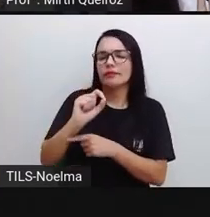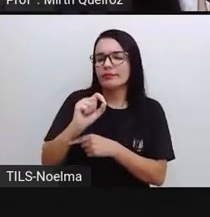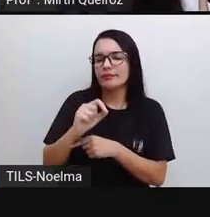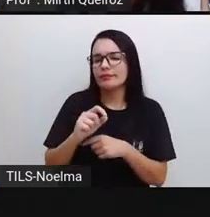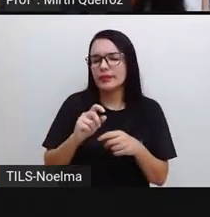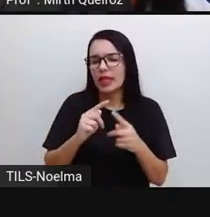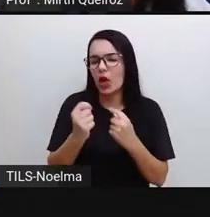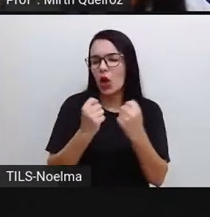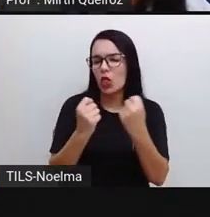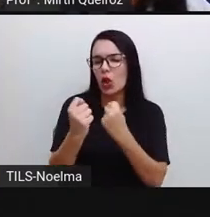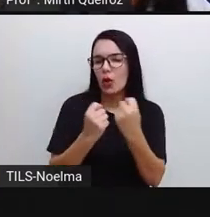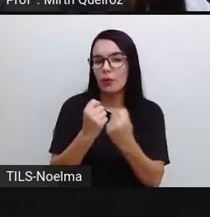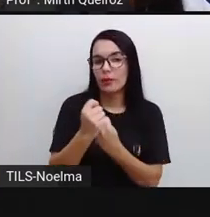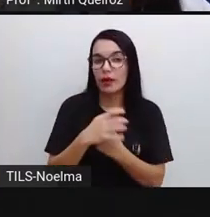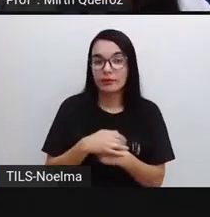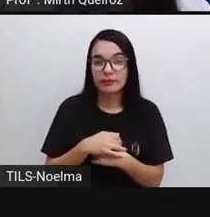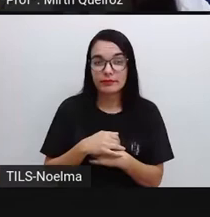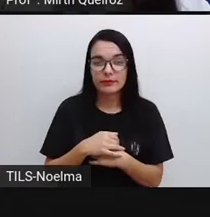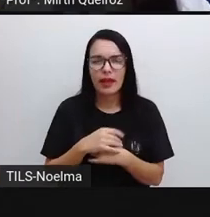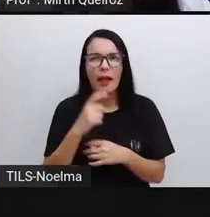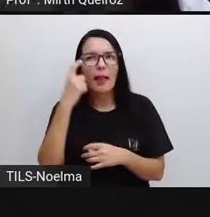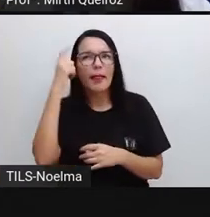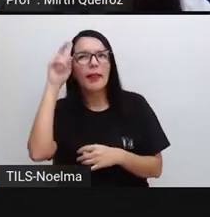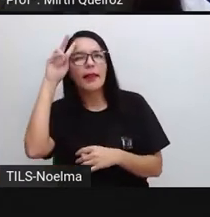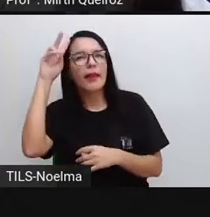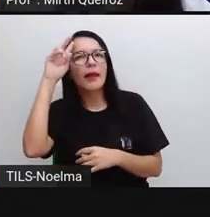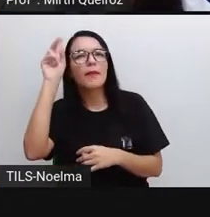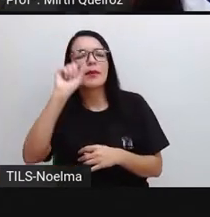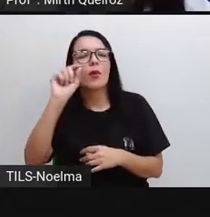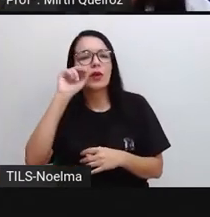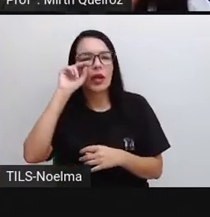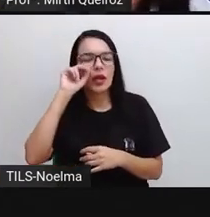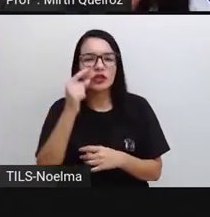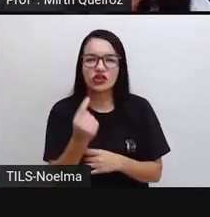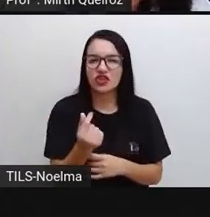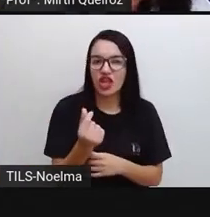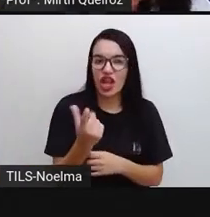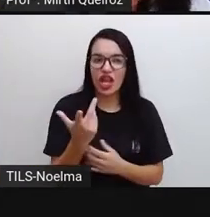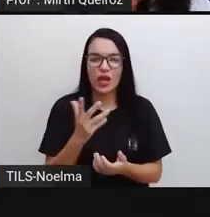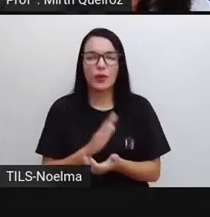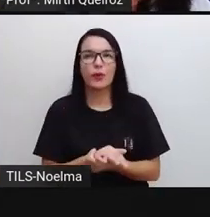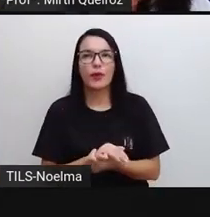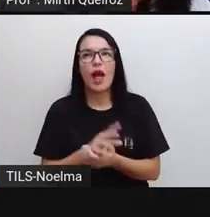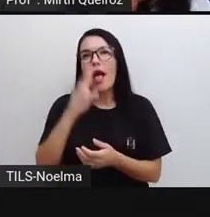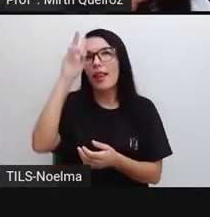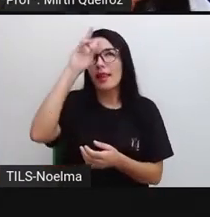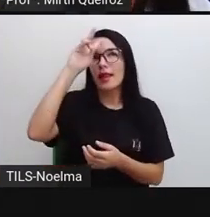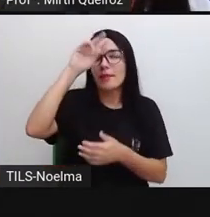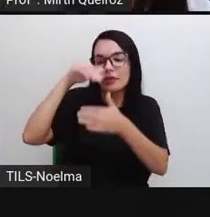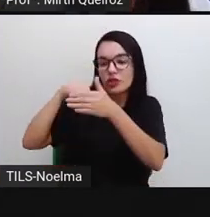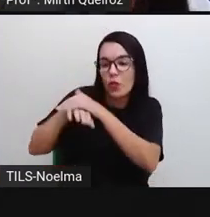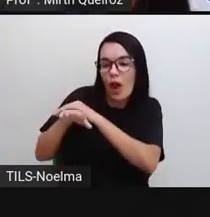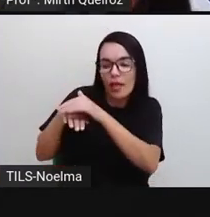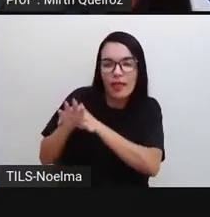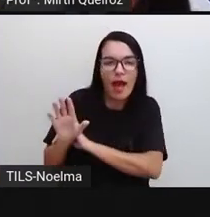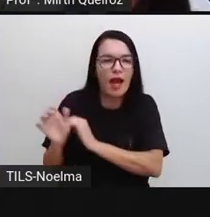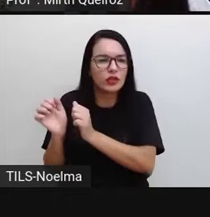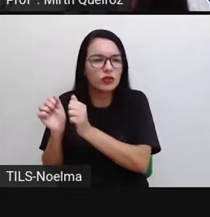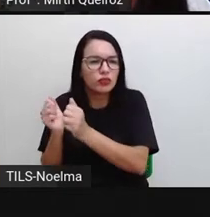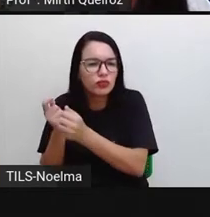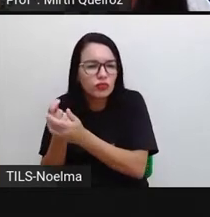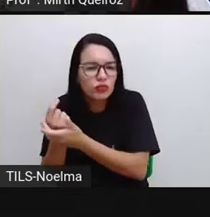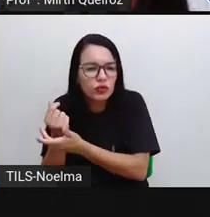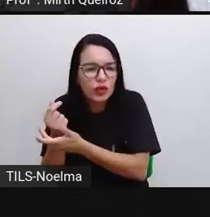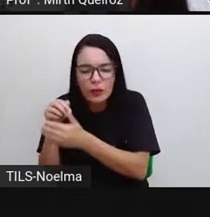Economia, a gente lembra de dinheiro, a gente lembra de economizar, de juntar, vamos